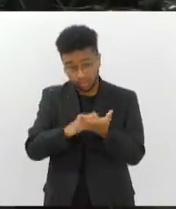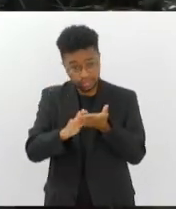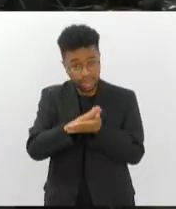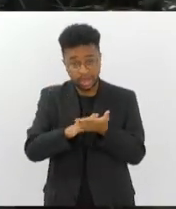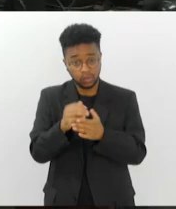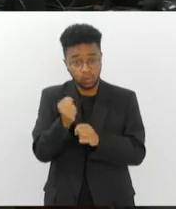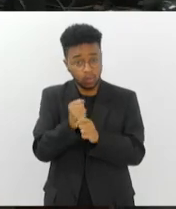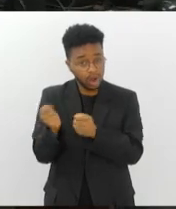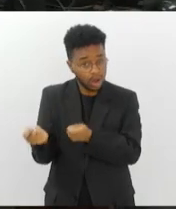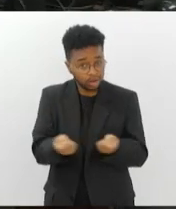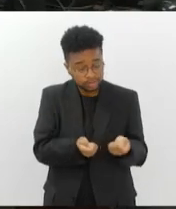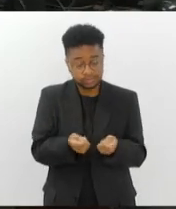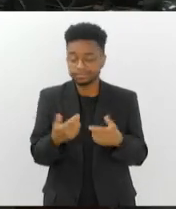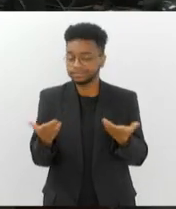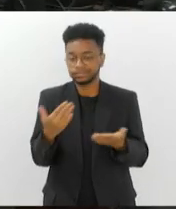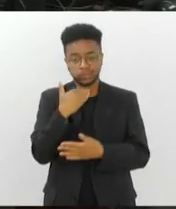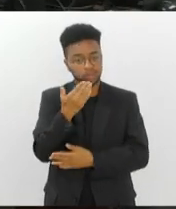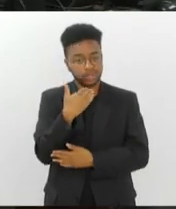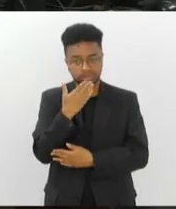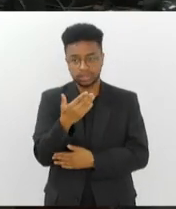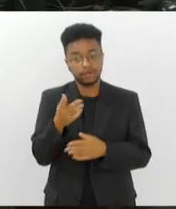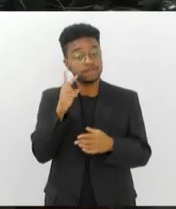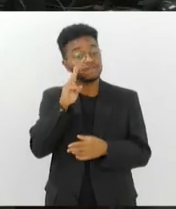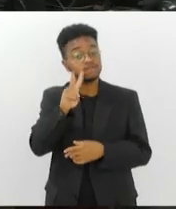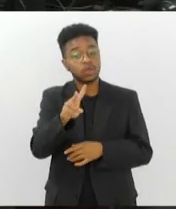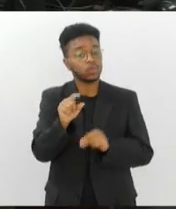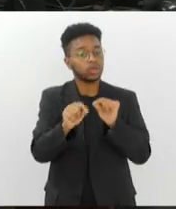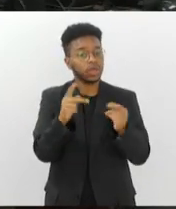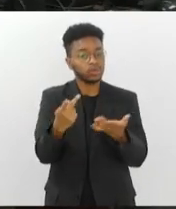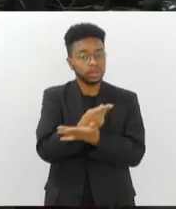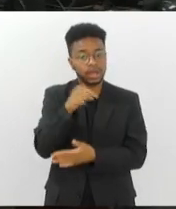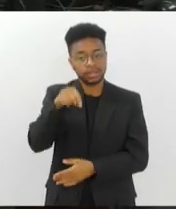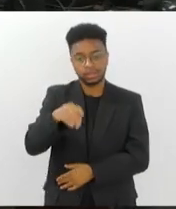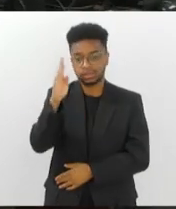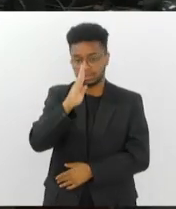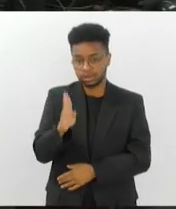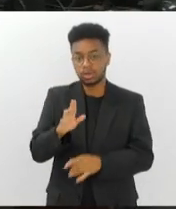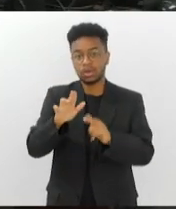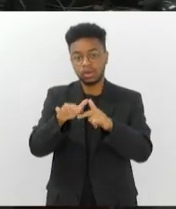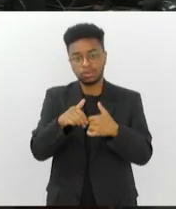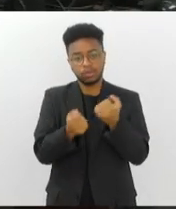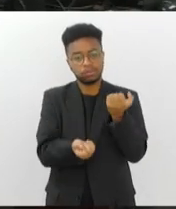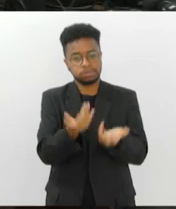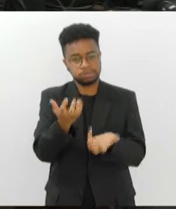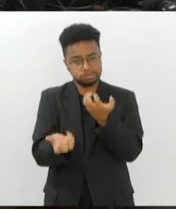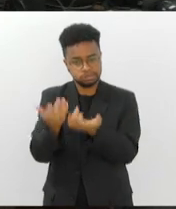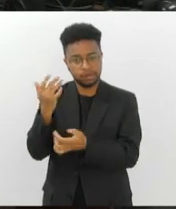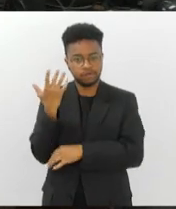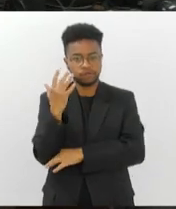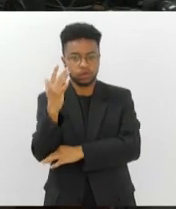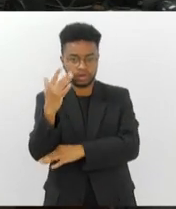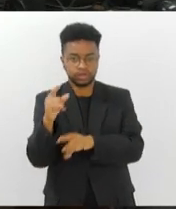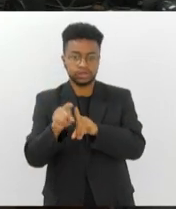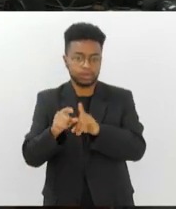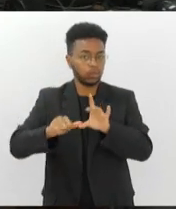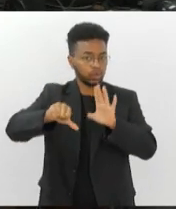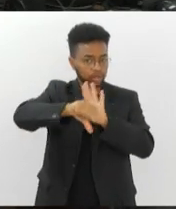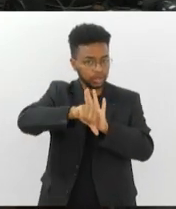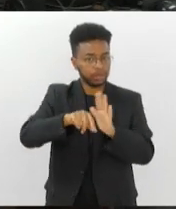todo ano, de nada vai adiantar. Veja o que está acontecendo em nosso país com os incêndios, inclusive, criminosos.